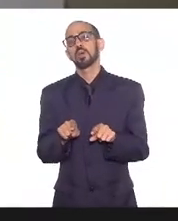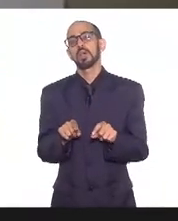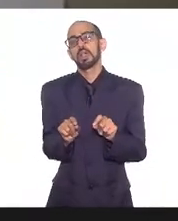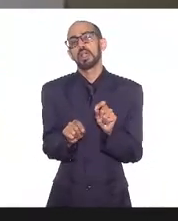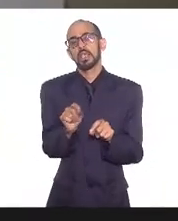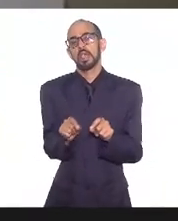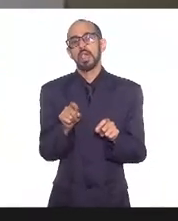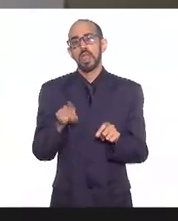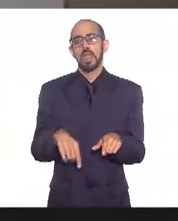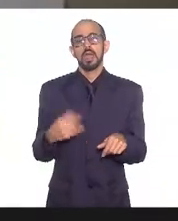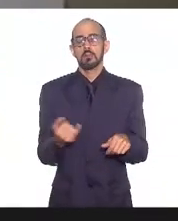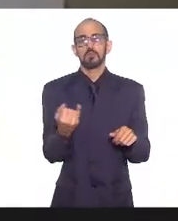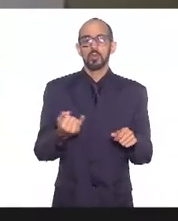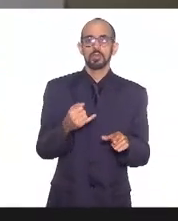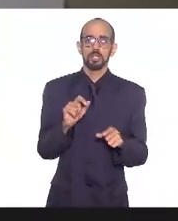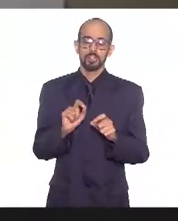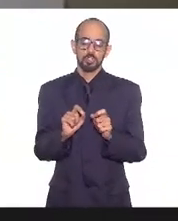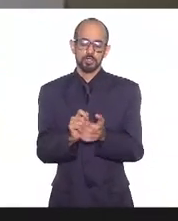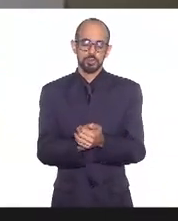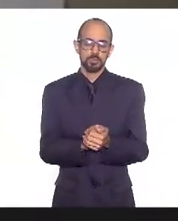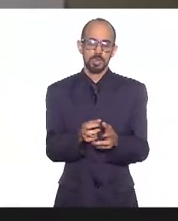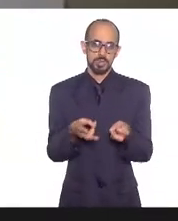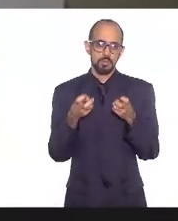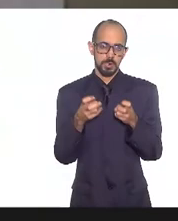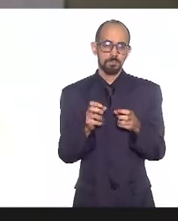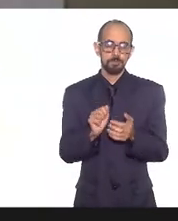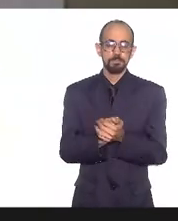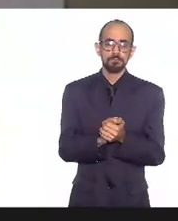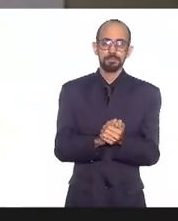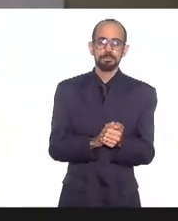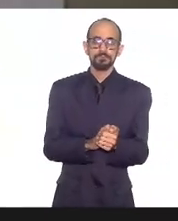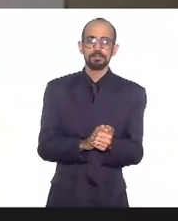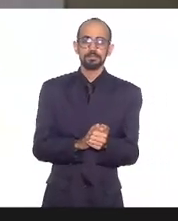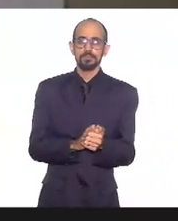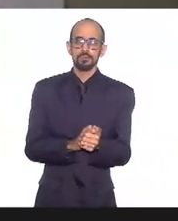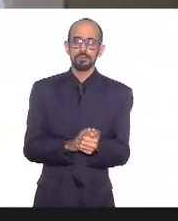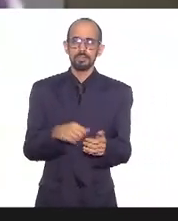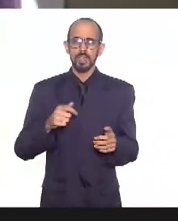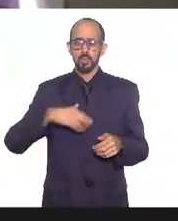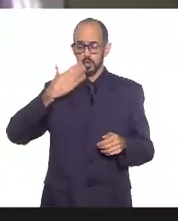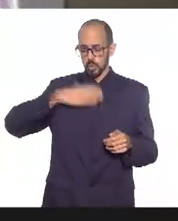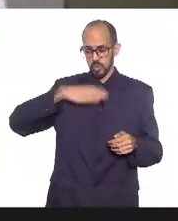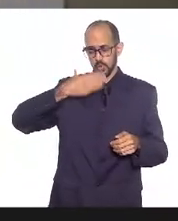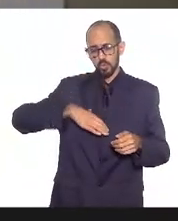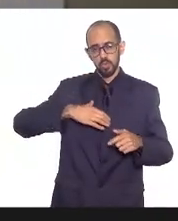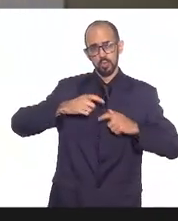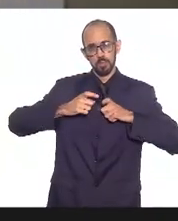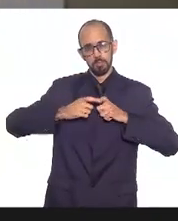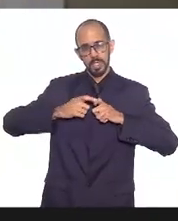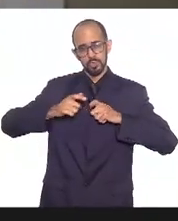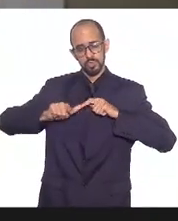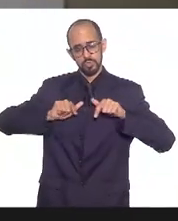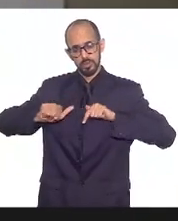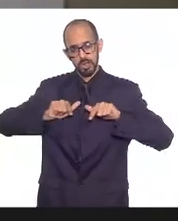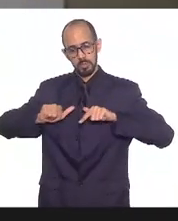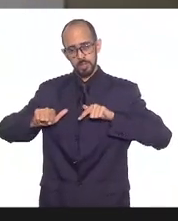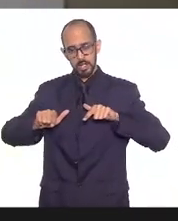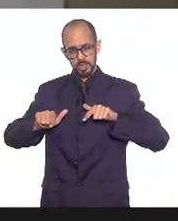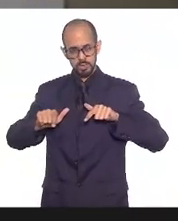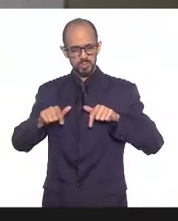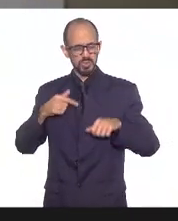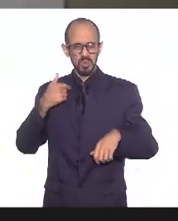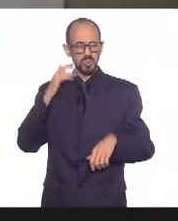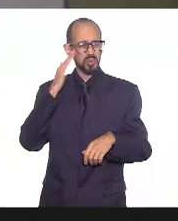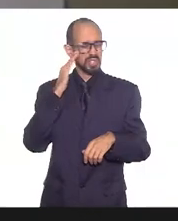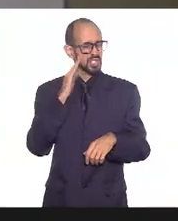questões relativas a a conduta do médico do trabalho que atua dentro não entendi muito